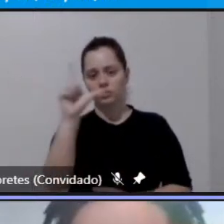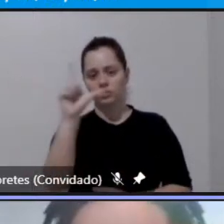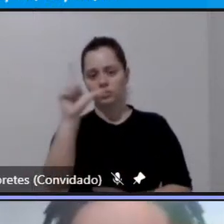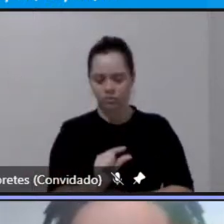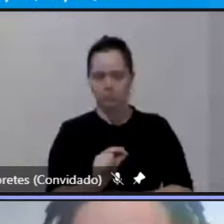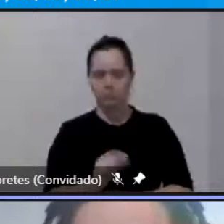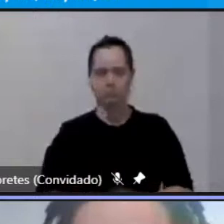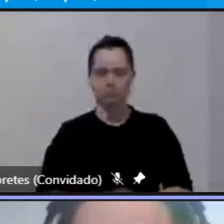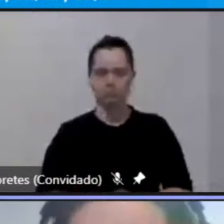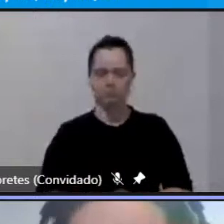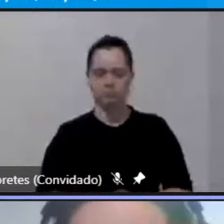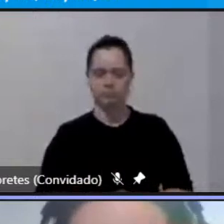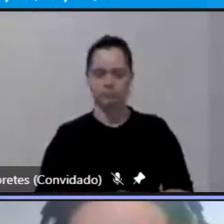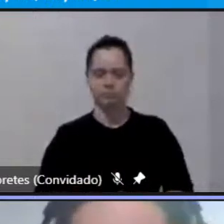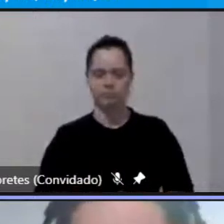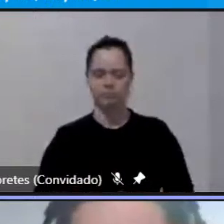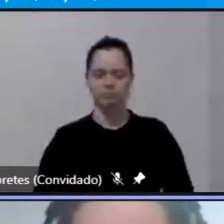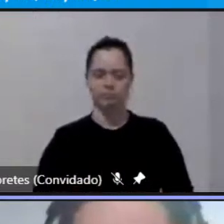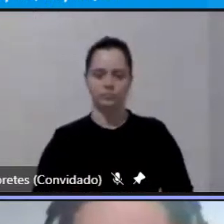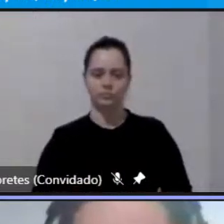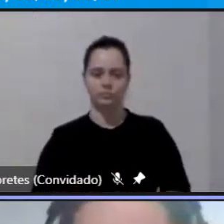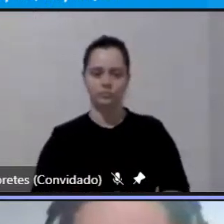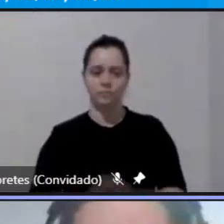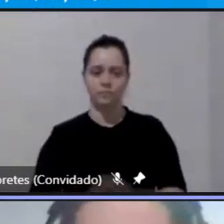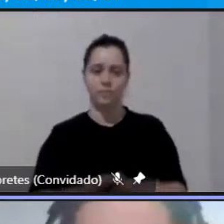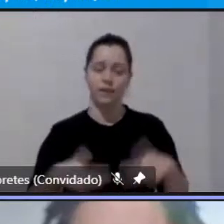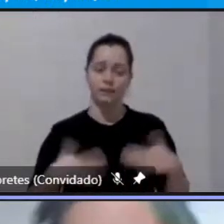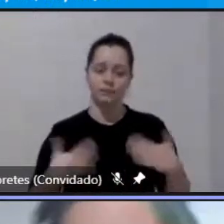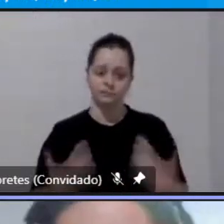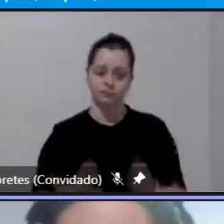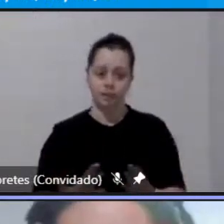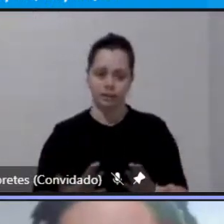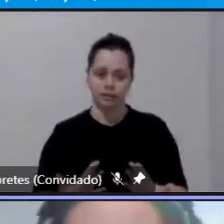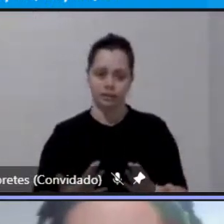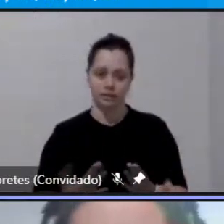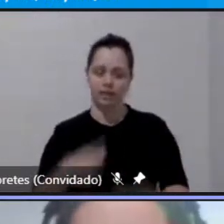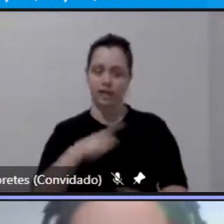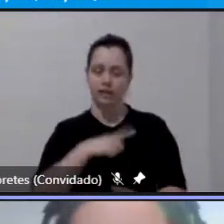em menor grau mas esse outros